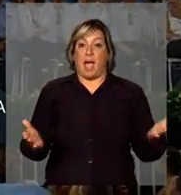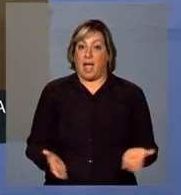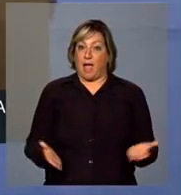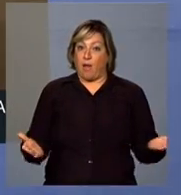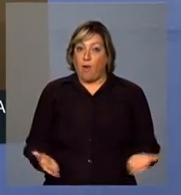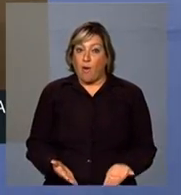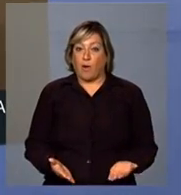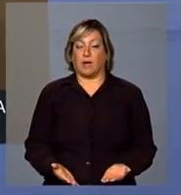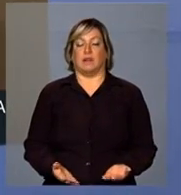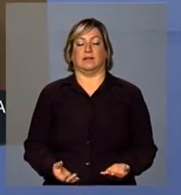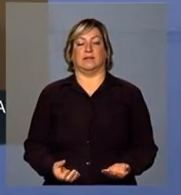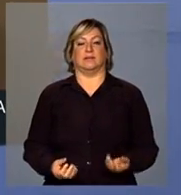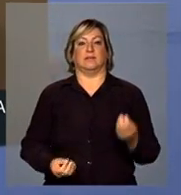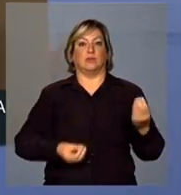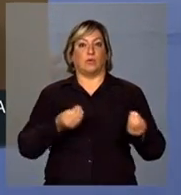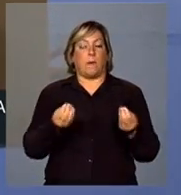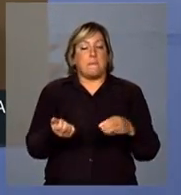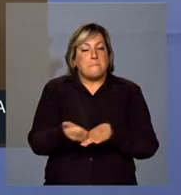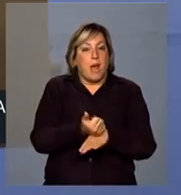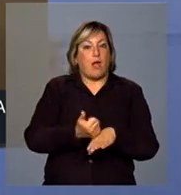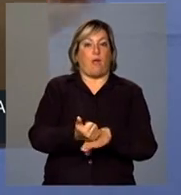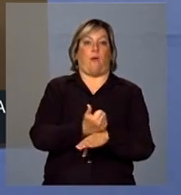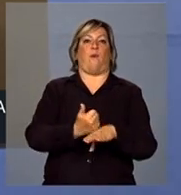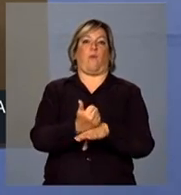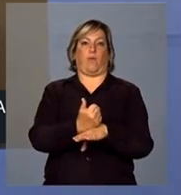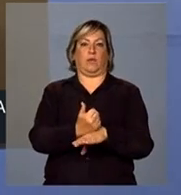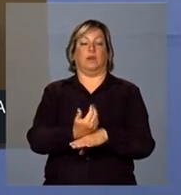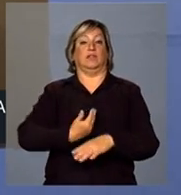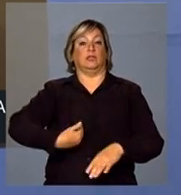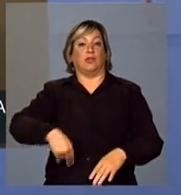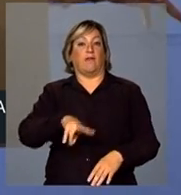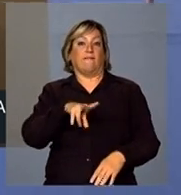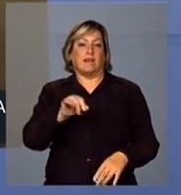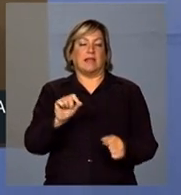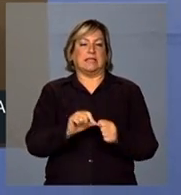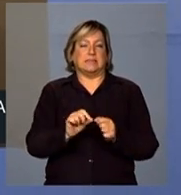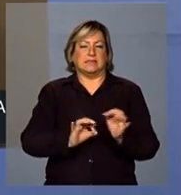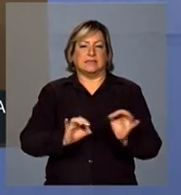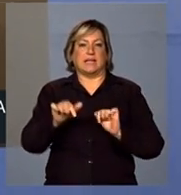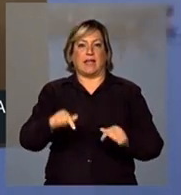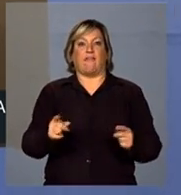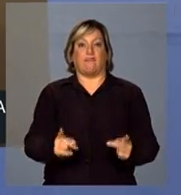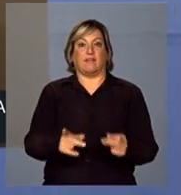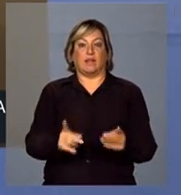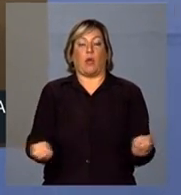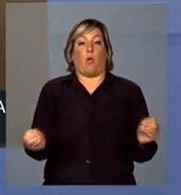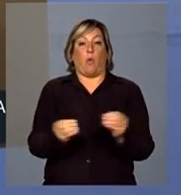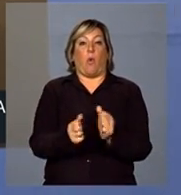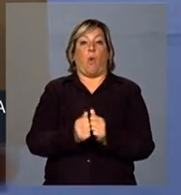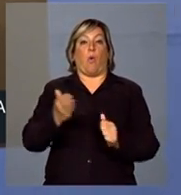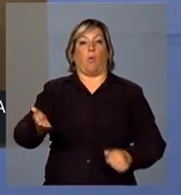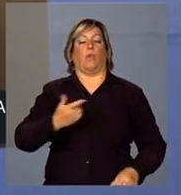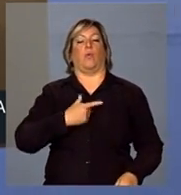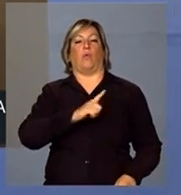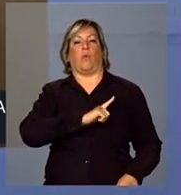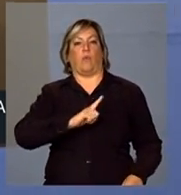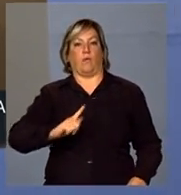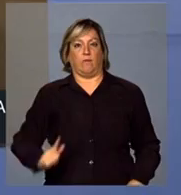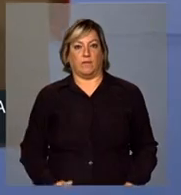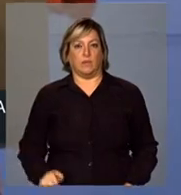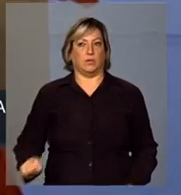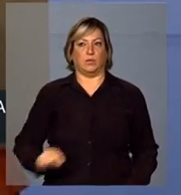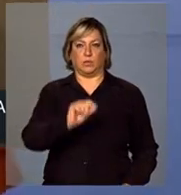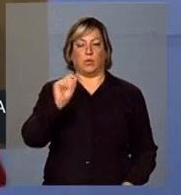também mais aperfeiçoada. Vamos acertar essa venda com os governadores. O governo